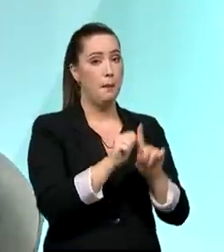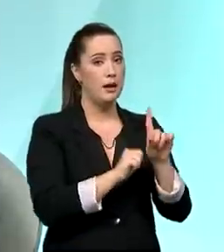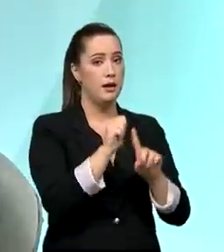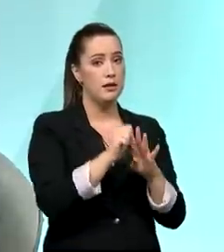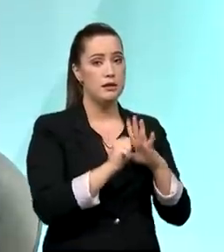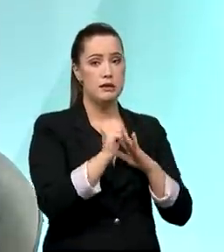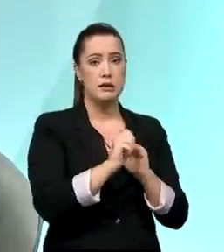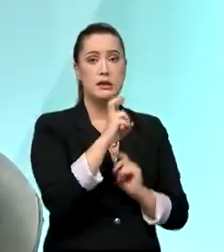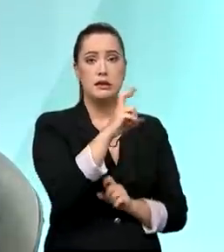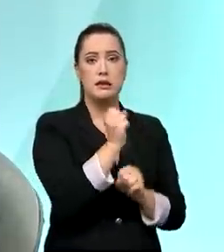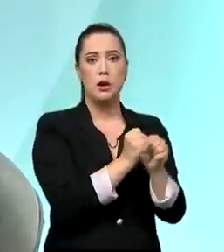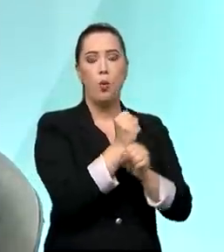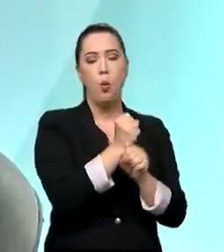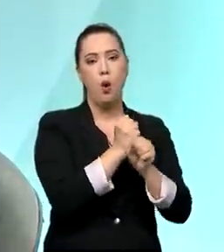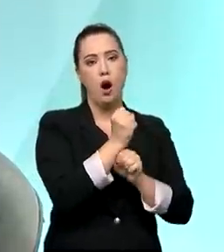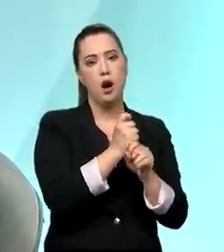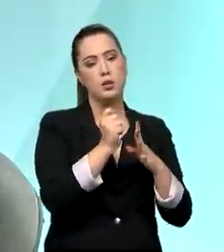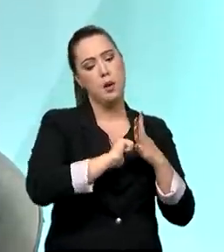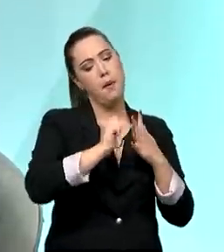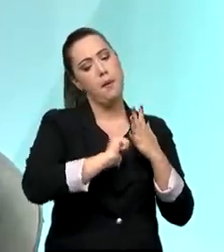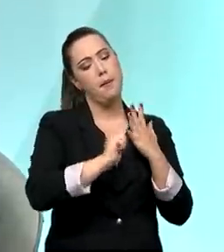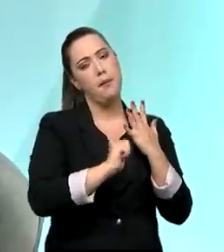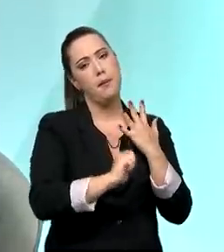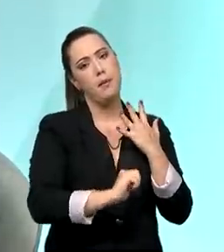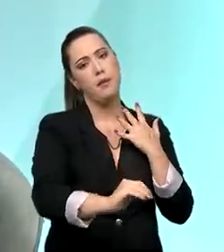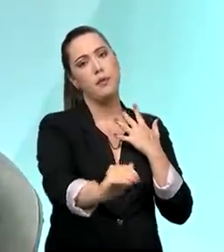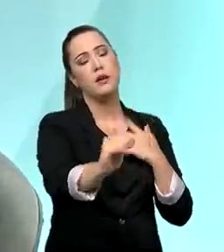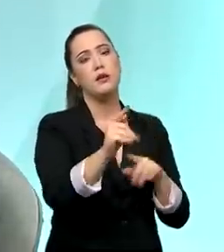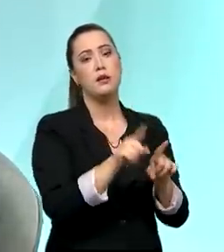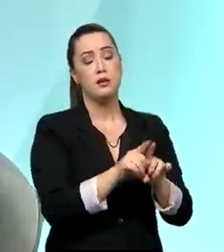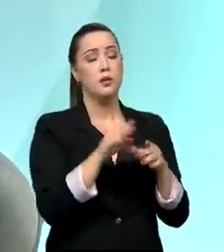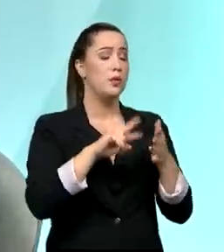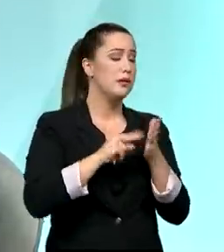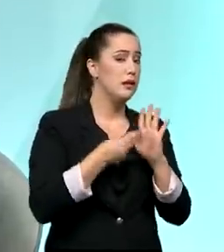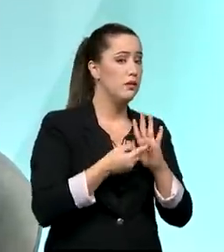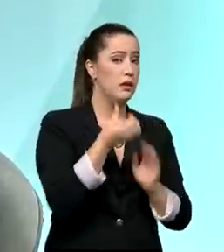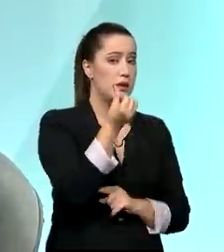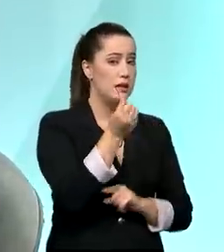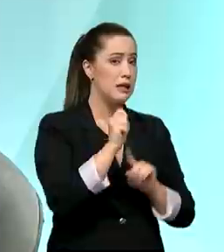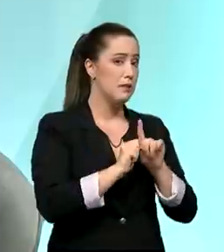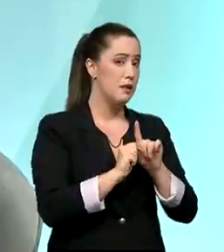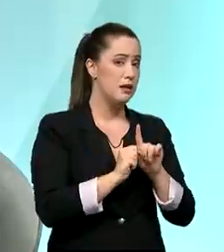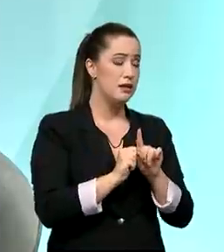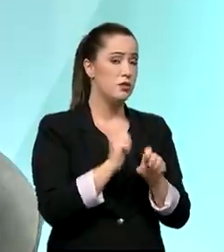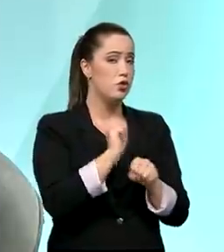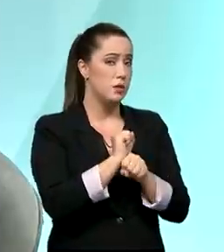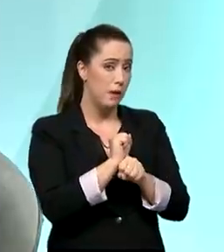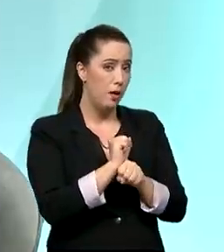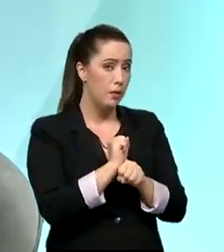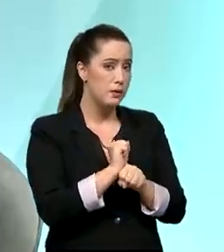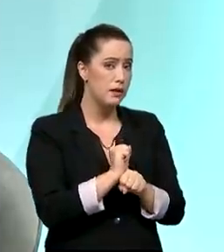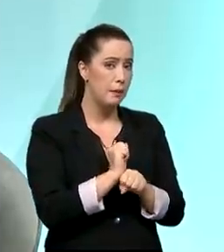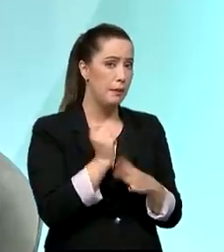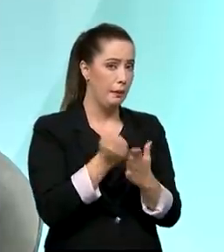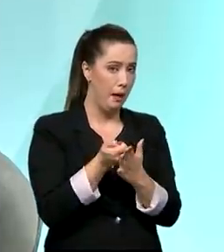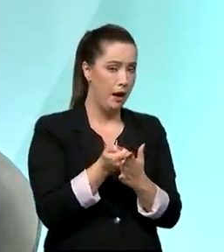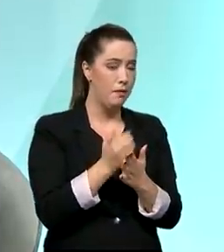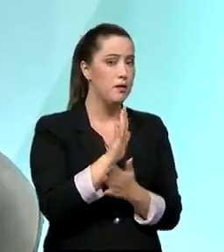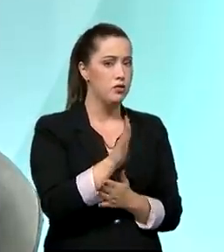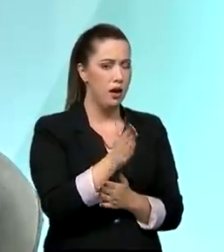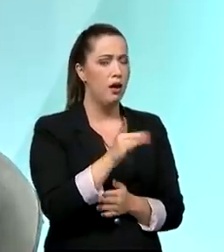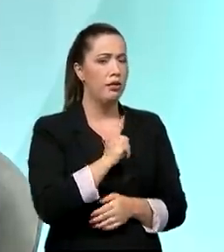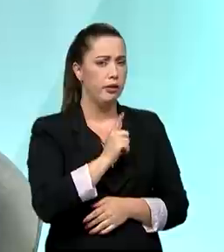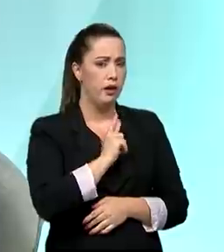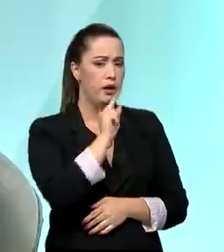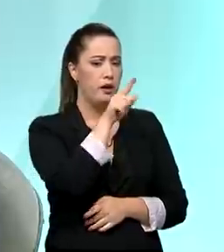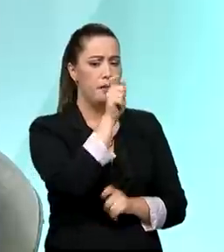no total. Então, qual é a vantagem? É que, nesses primeiros seis meses de carência, já há, normalmente, para